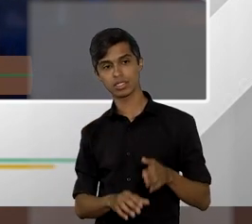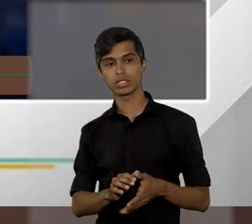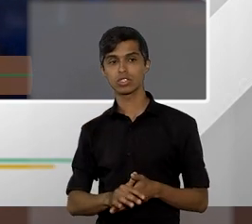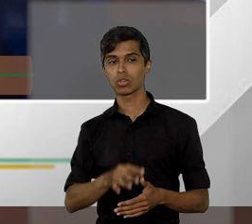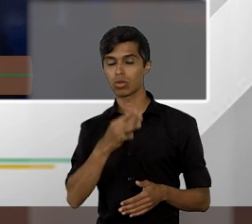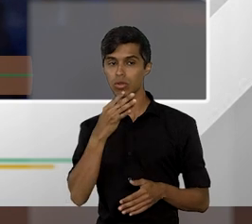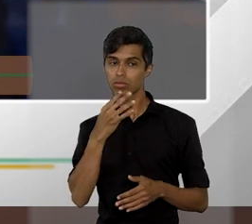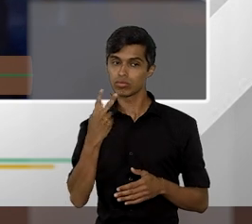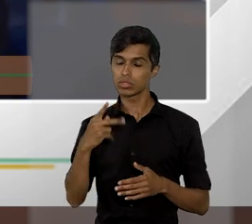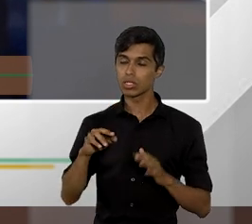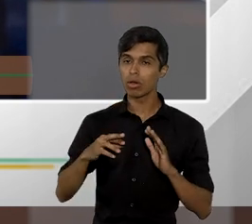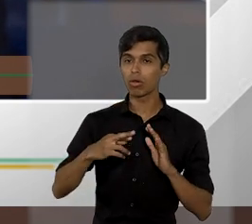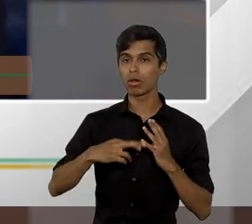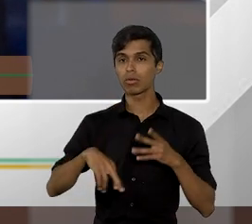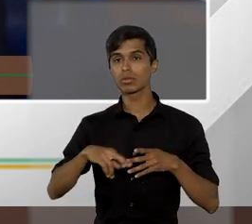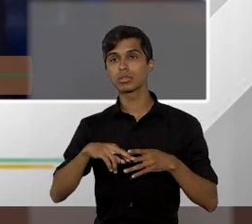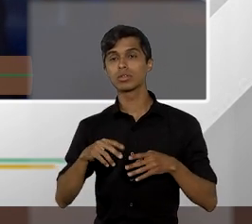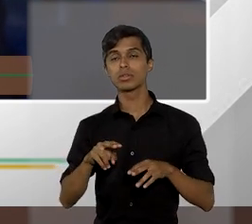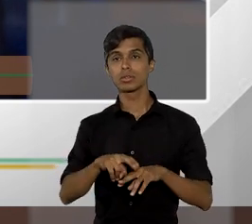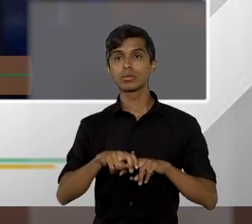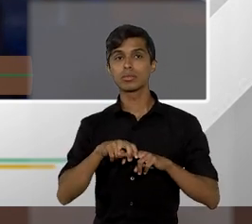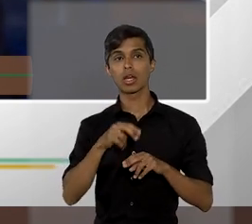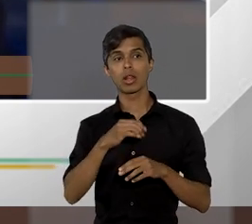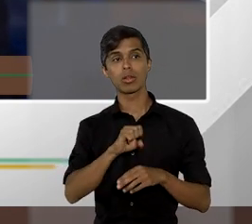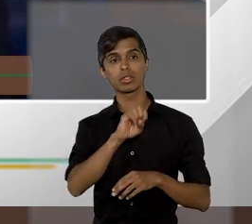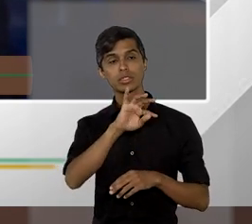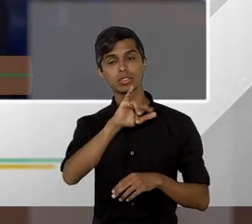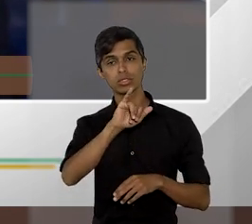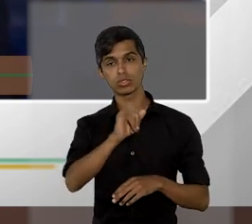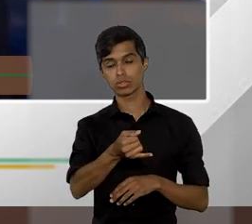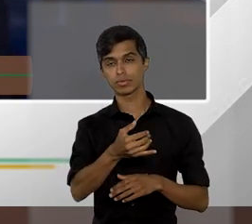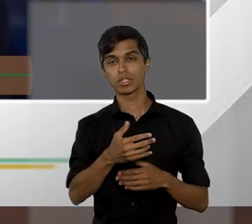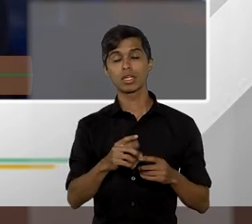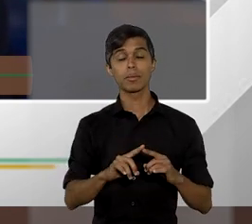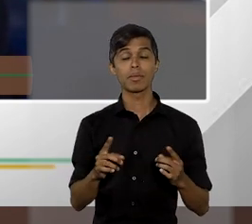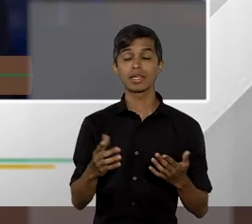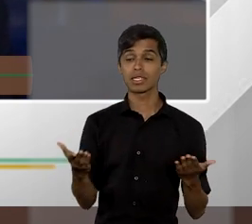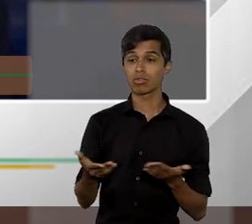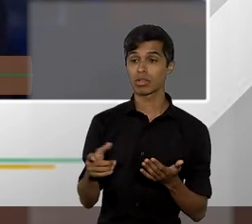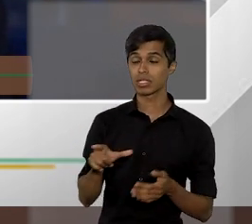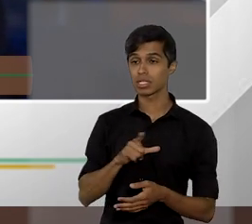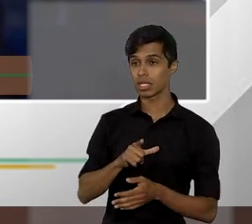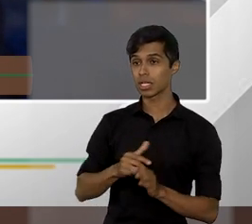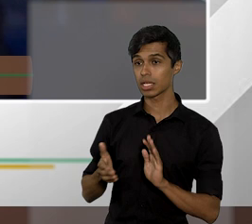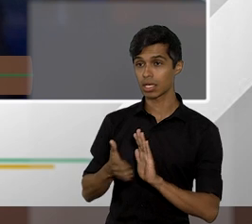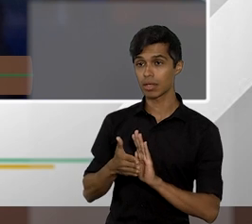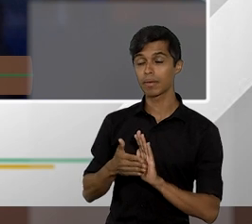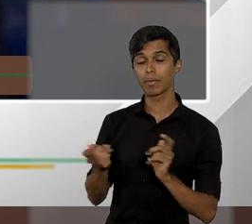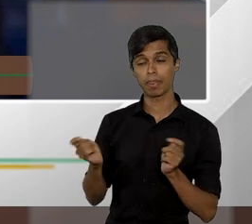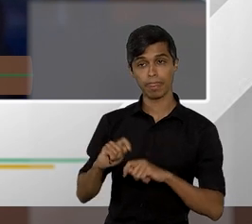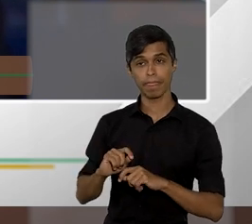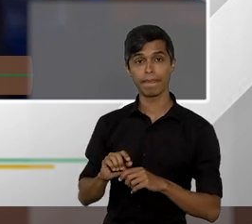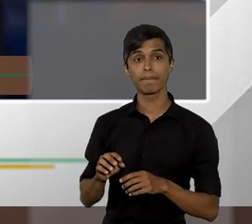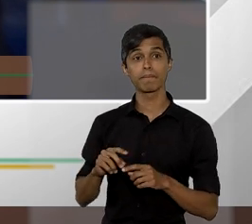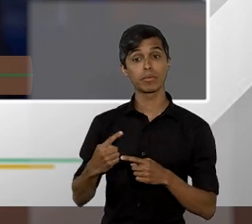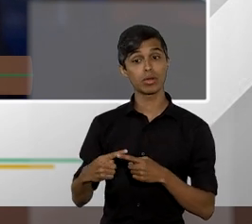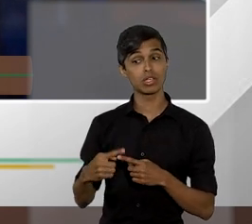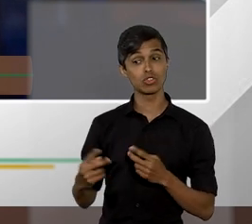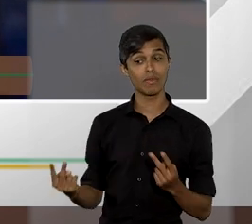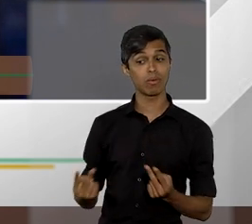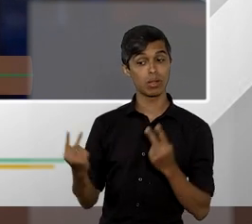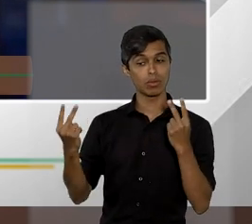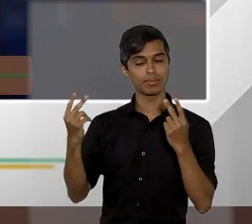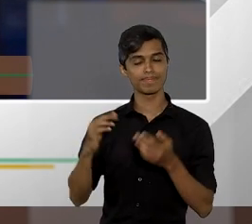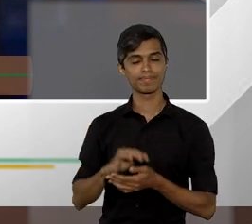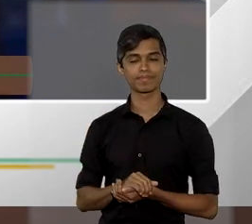admissibilidade do seu recurso pelo superior do penal de justiça agora ele terá presunção em função do valor então